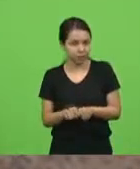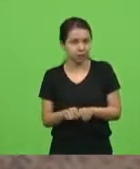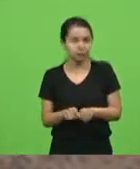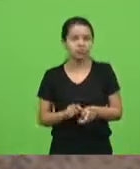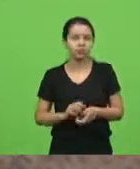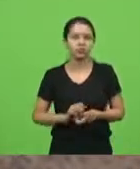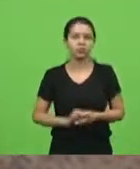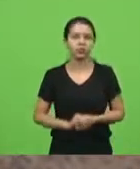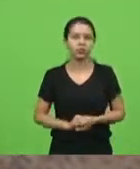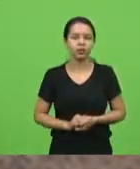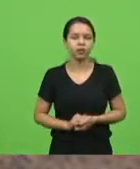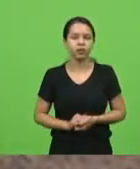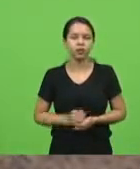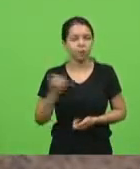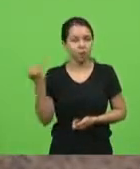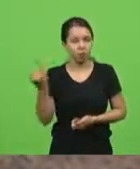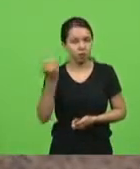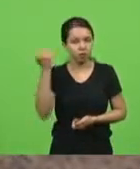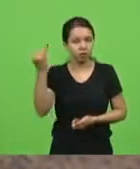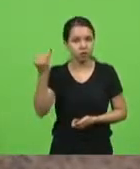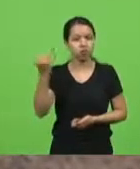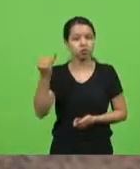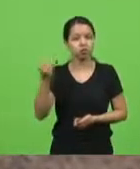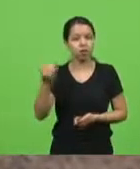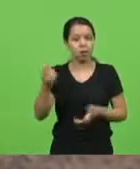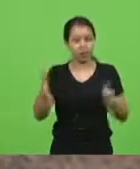a manutenção do período de dois anos.